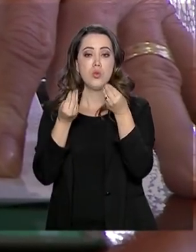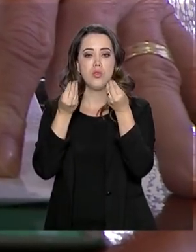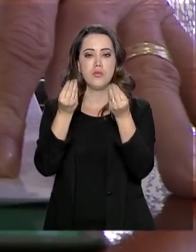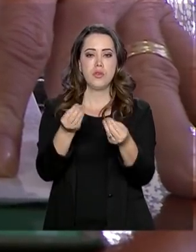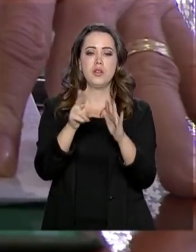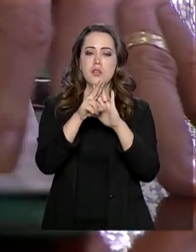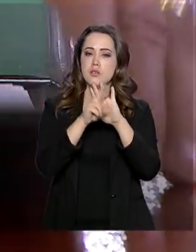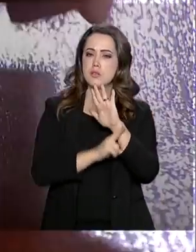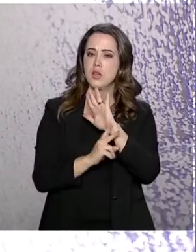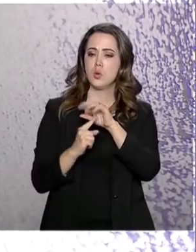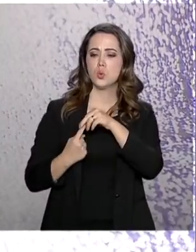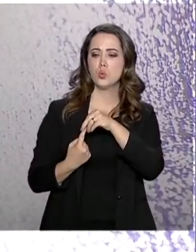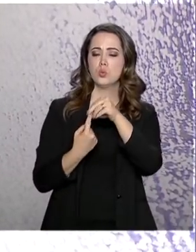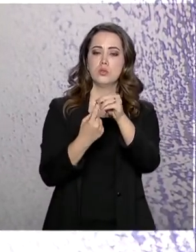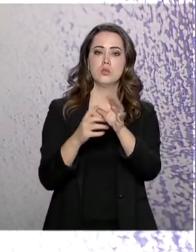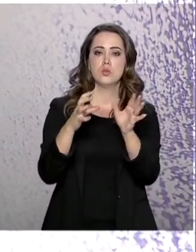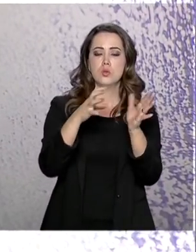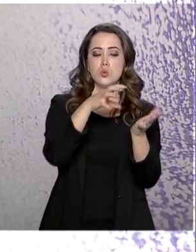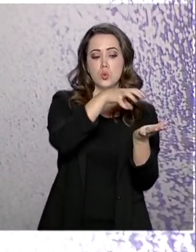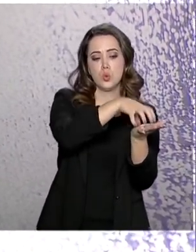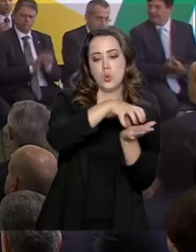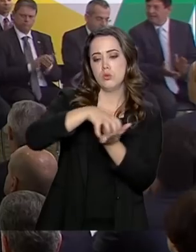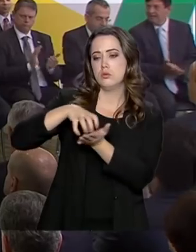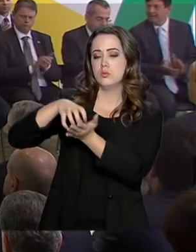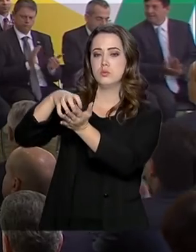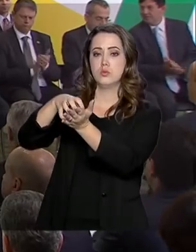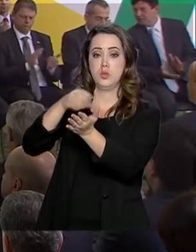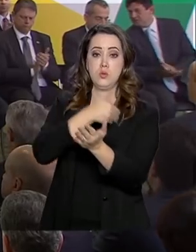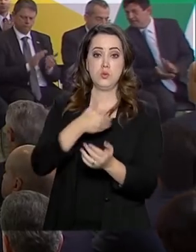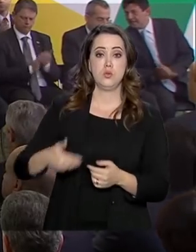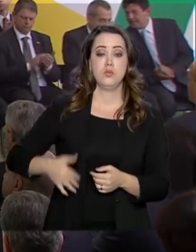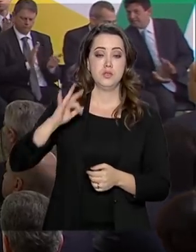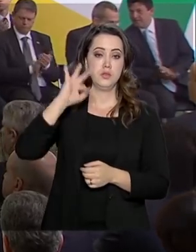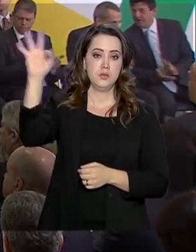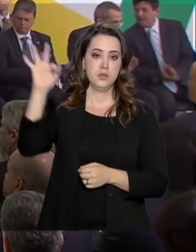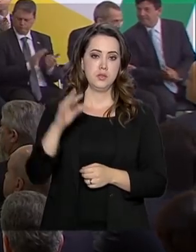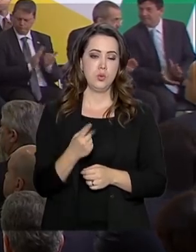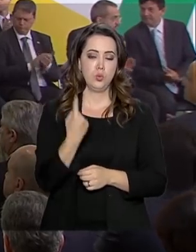sobre as regras de unificação dos canais digitais do governo federal.